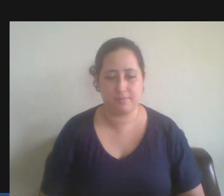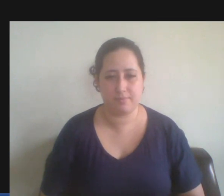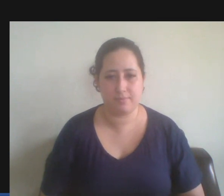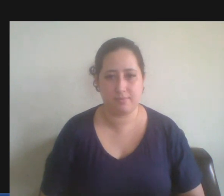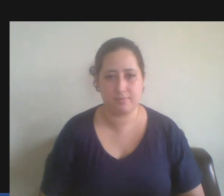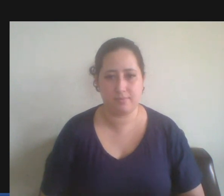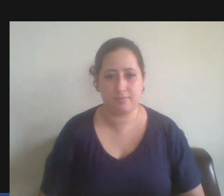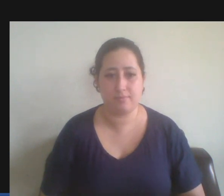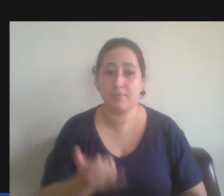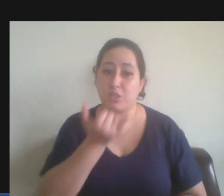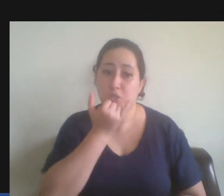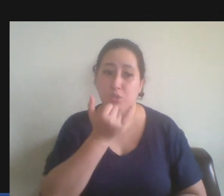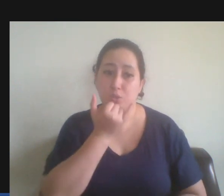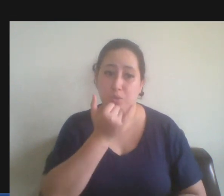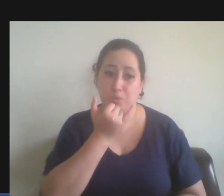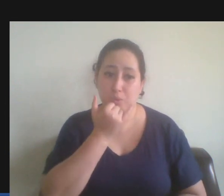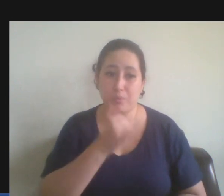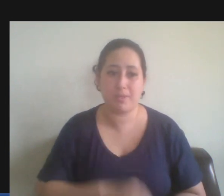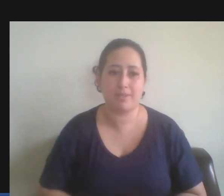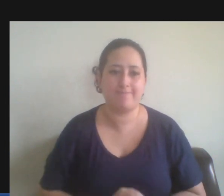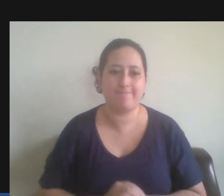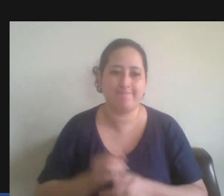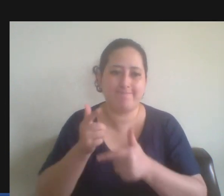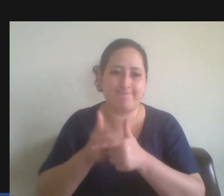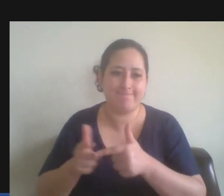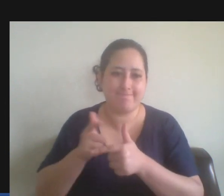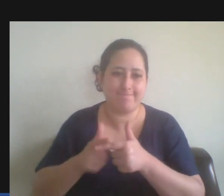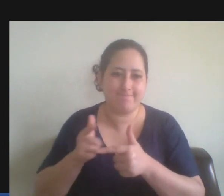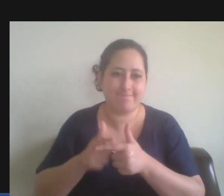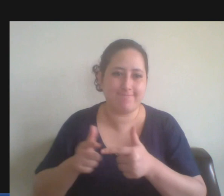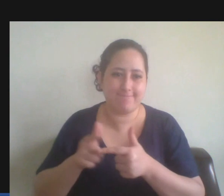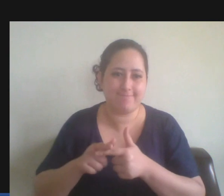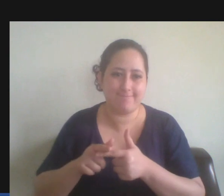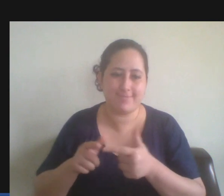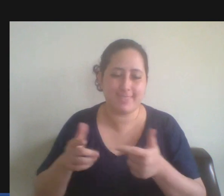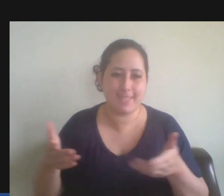Desculpa, estou com um pequeno problema técnico aqui agora.